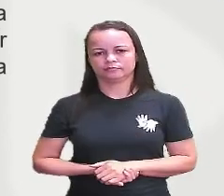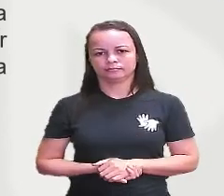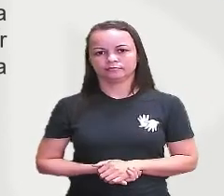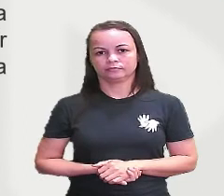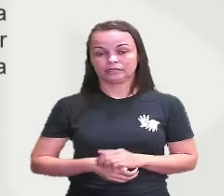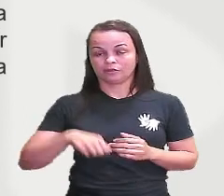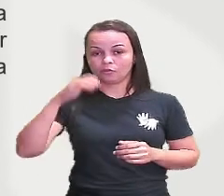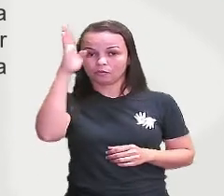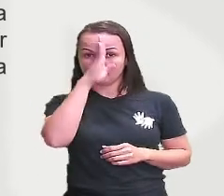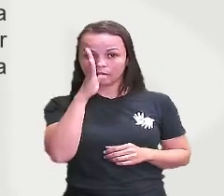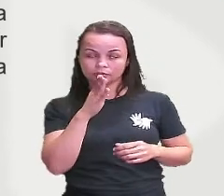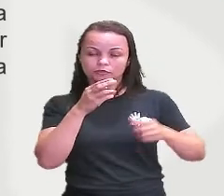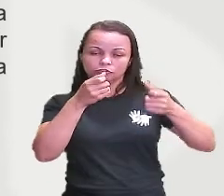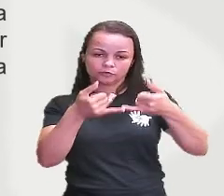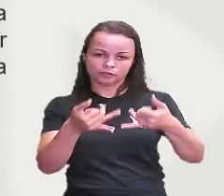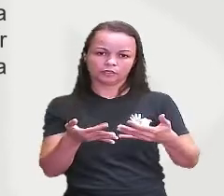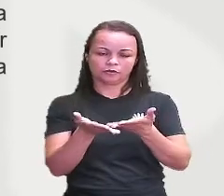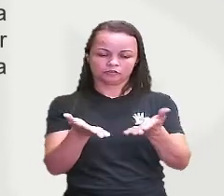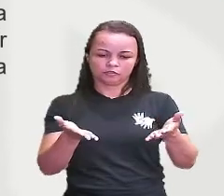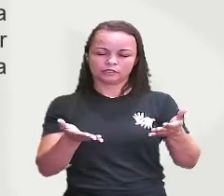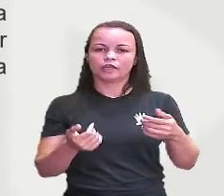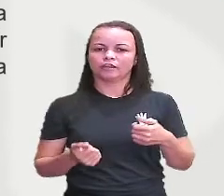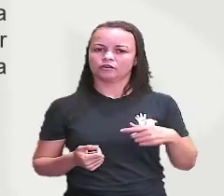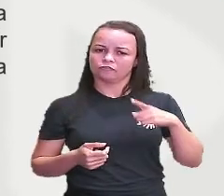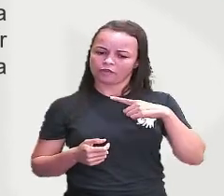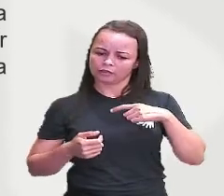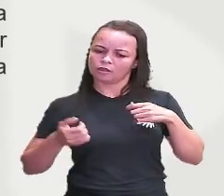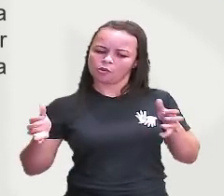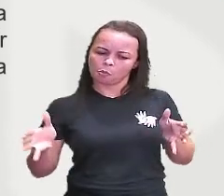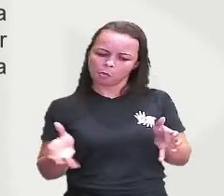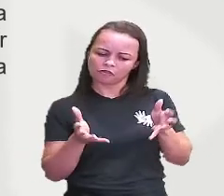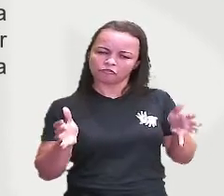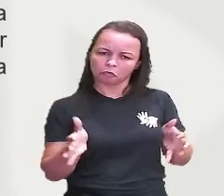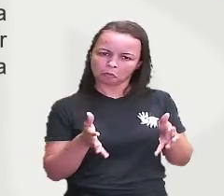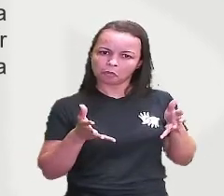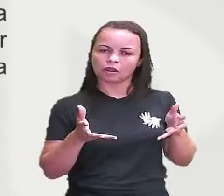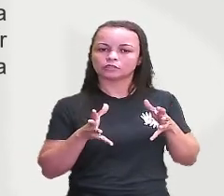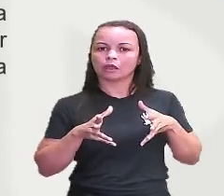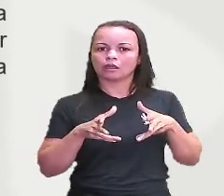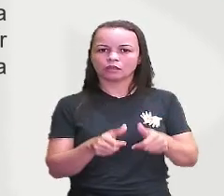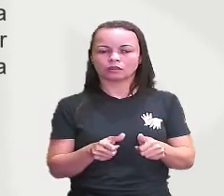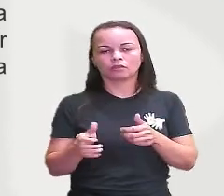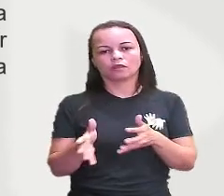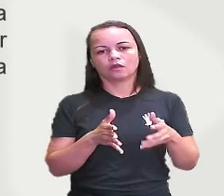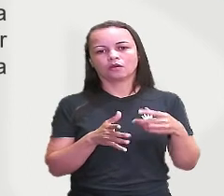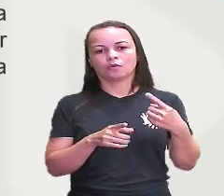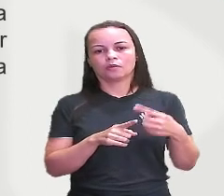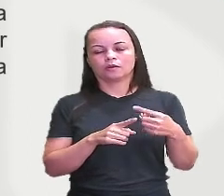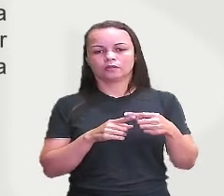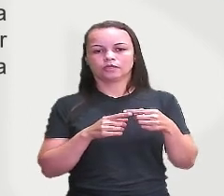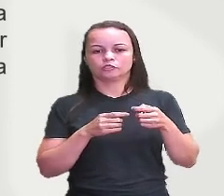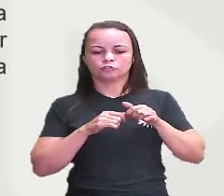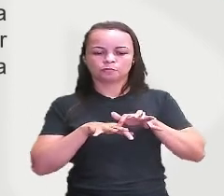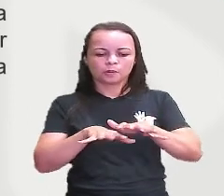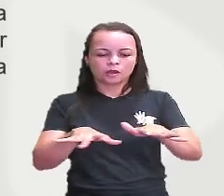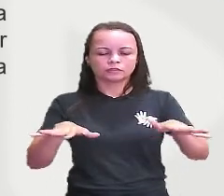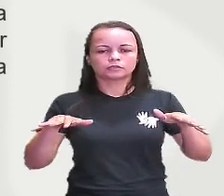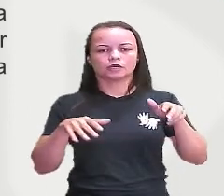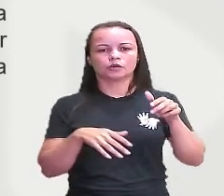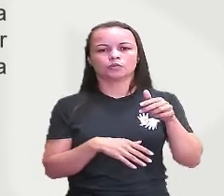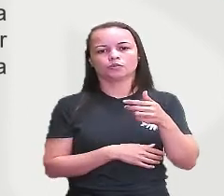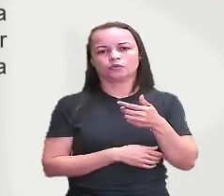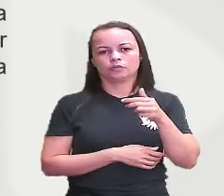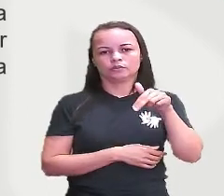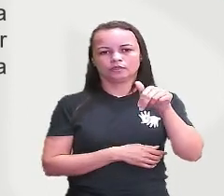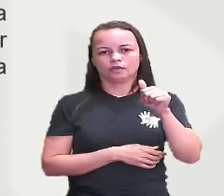ele vai sofrer uma influência total porque devido a expansão napoleônica é que o rei de